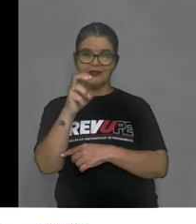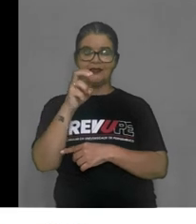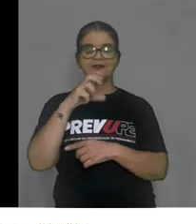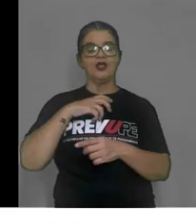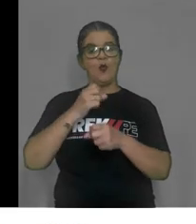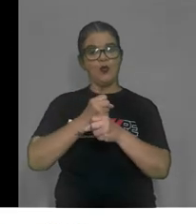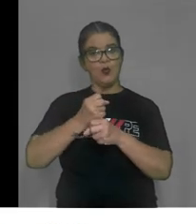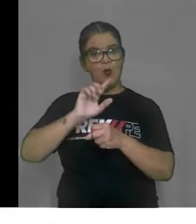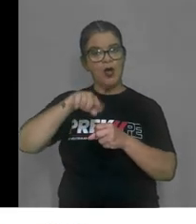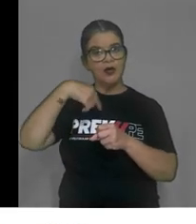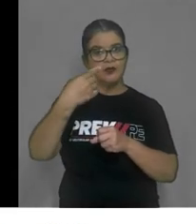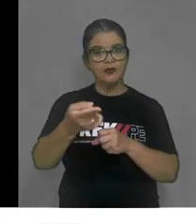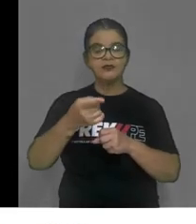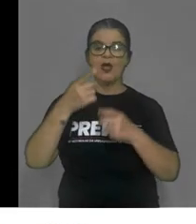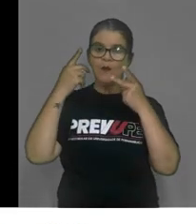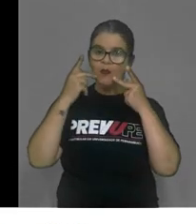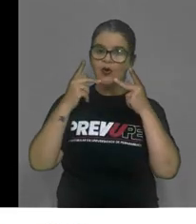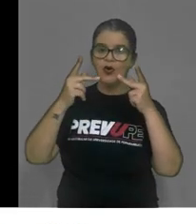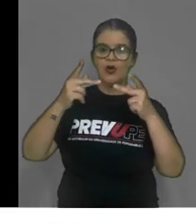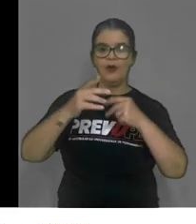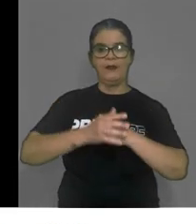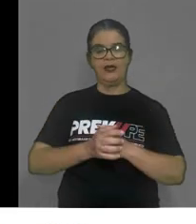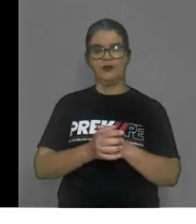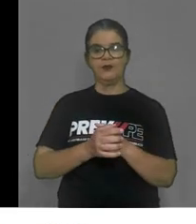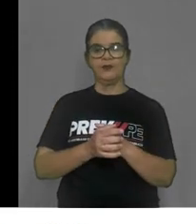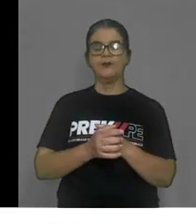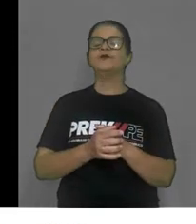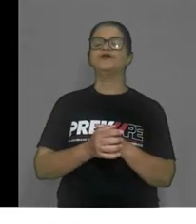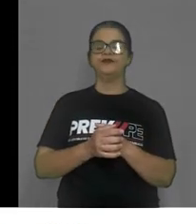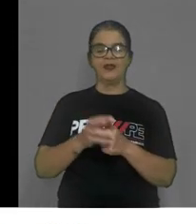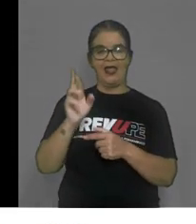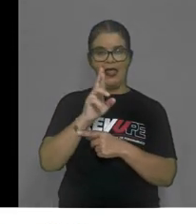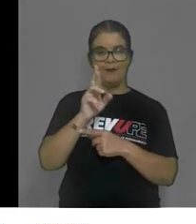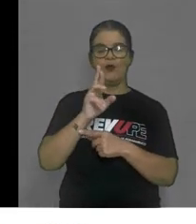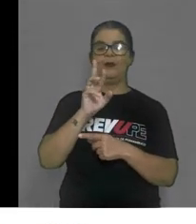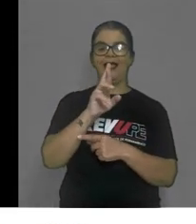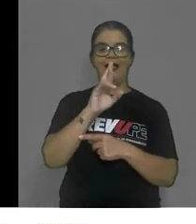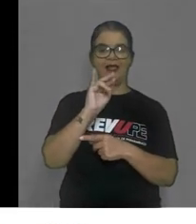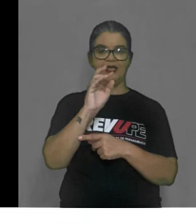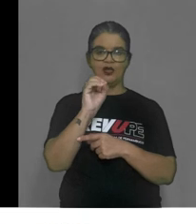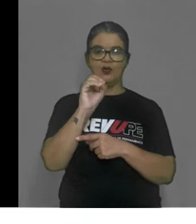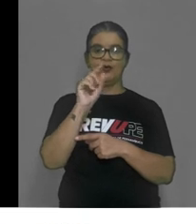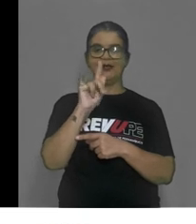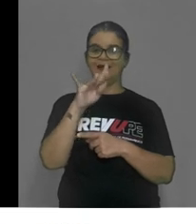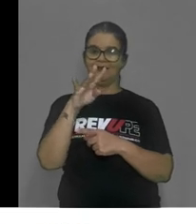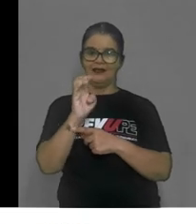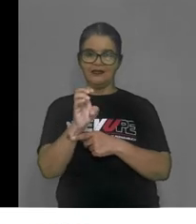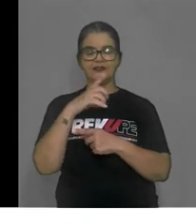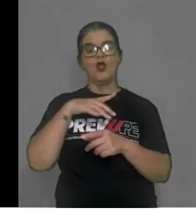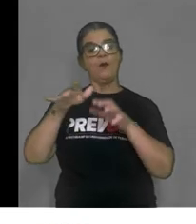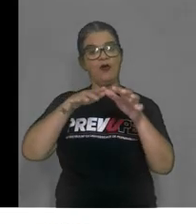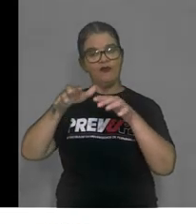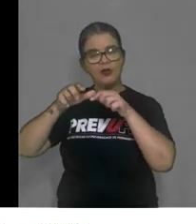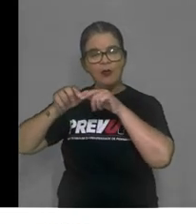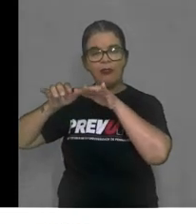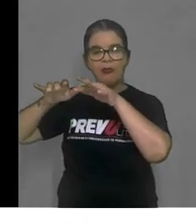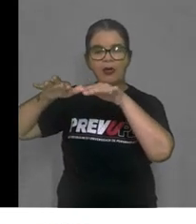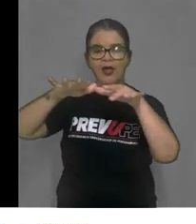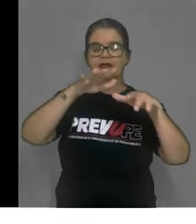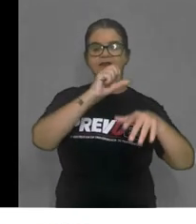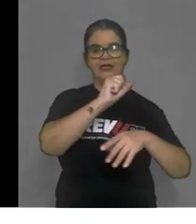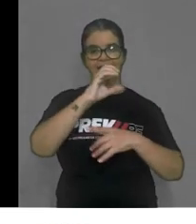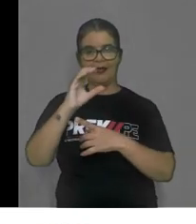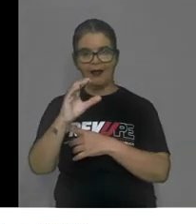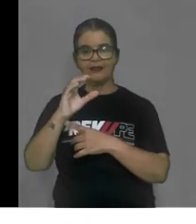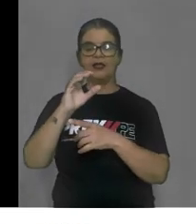proclamaram a República Rio Grande do Sul. O movimento se elastrou para Santa Catarina, onde